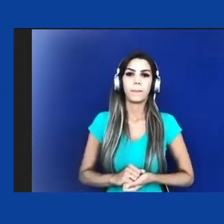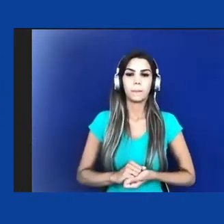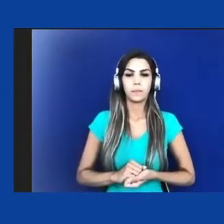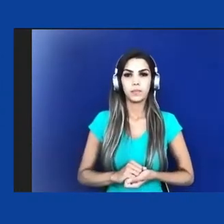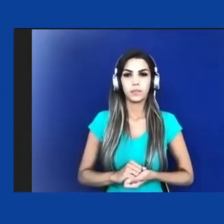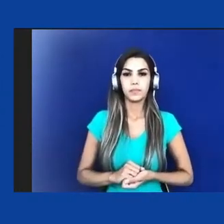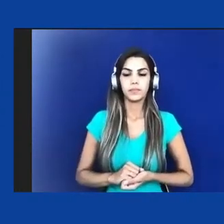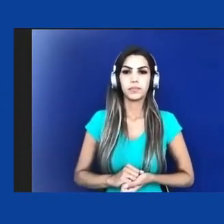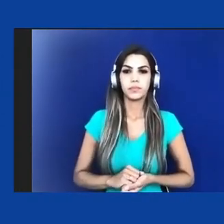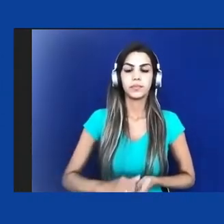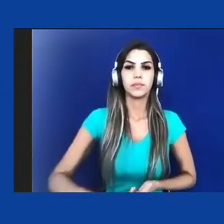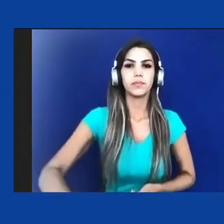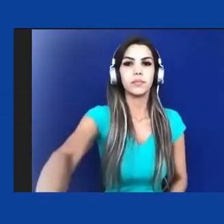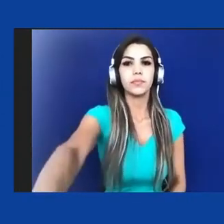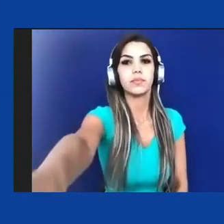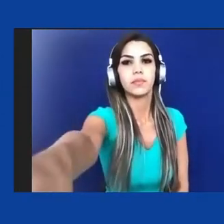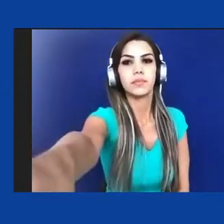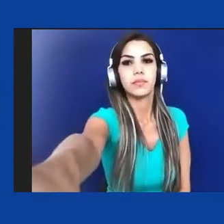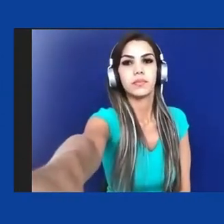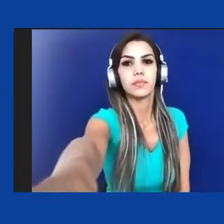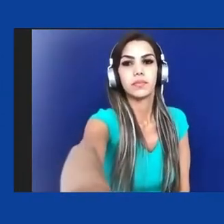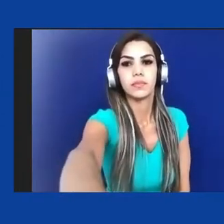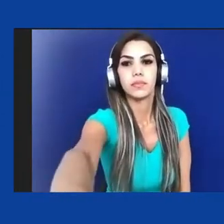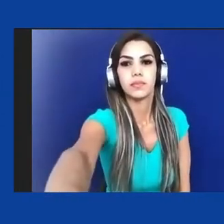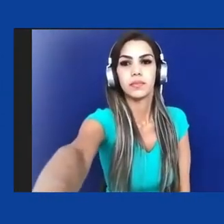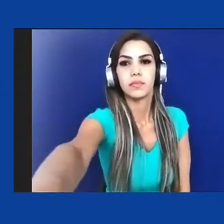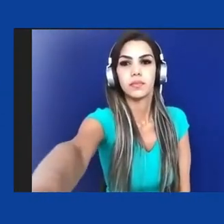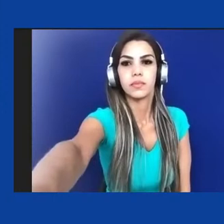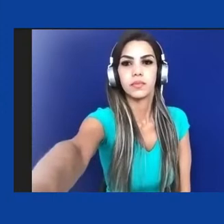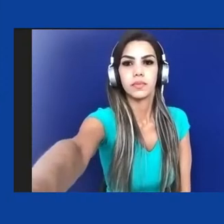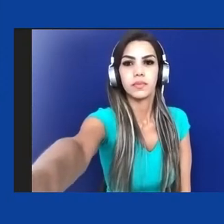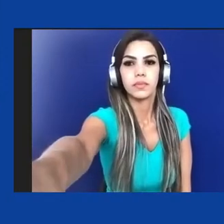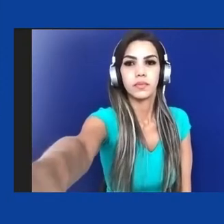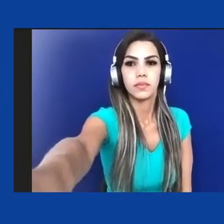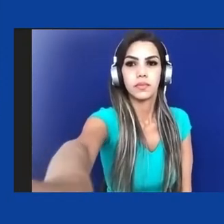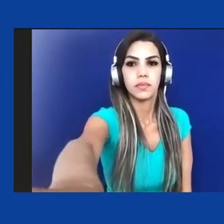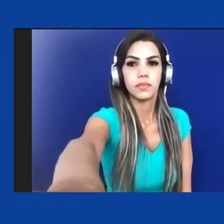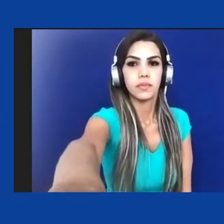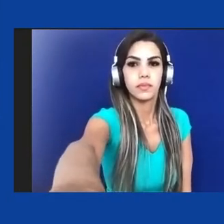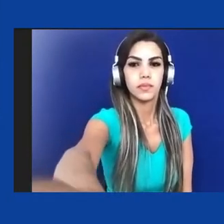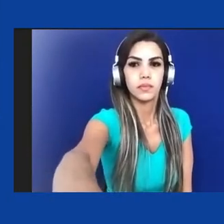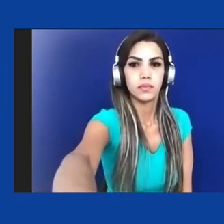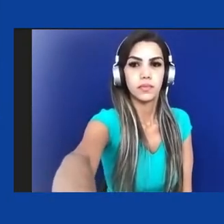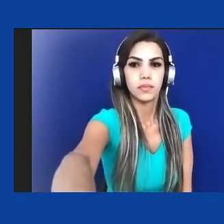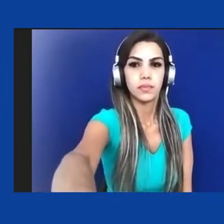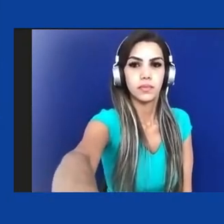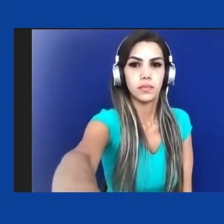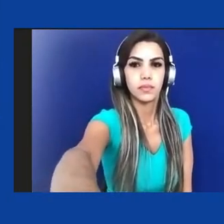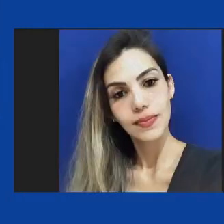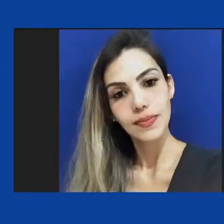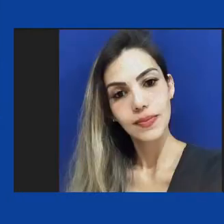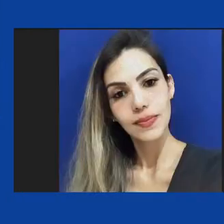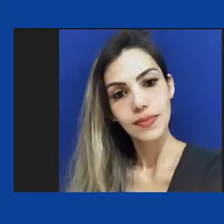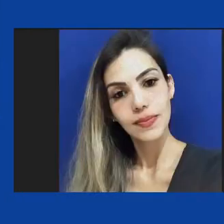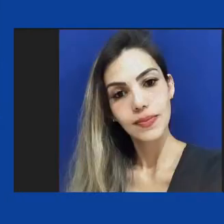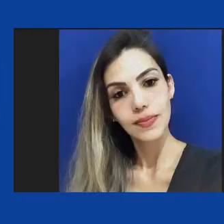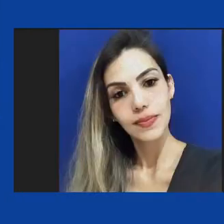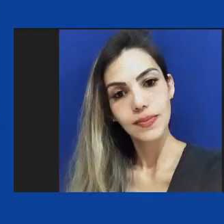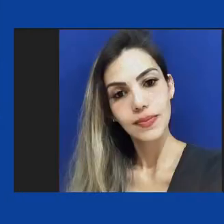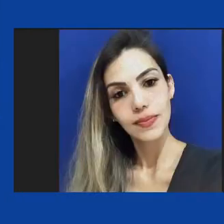E isso abriu o caminho para relações muito mais igualitárias. Isso é bom. Então,